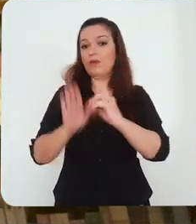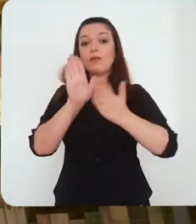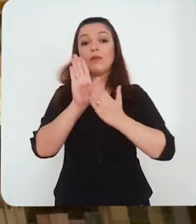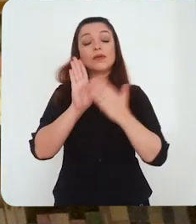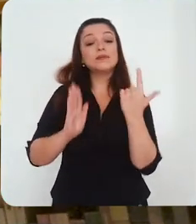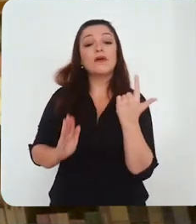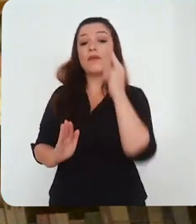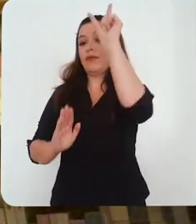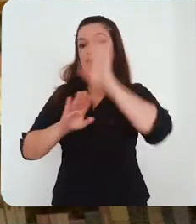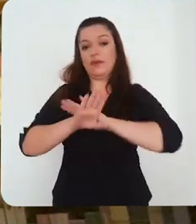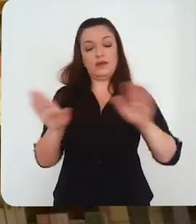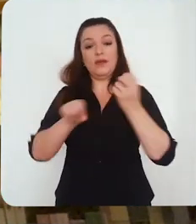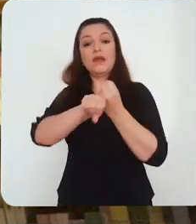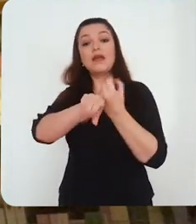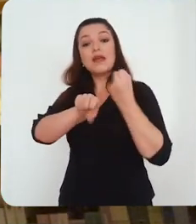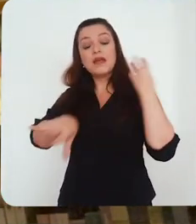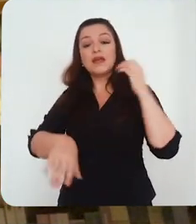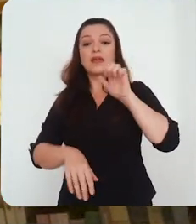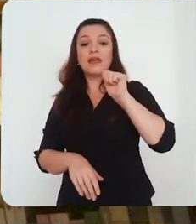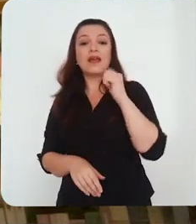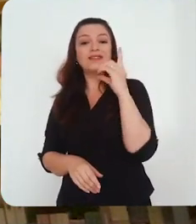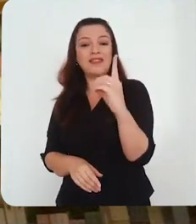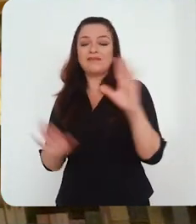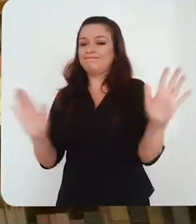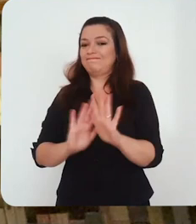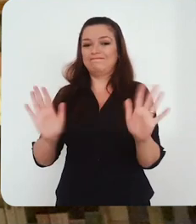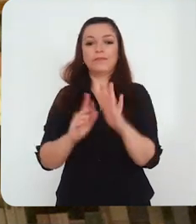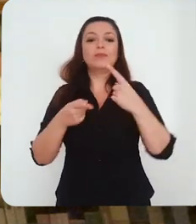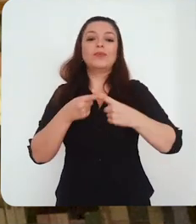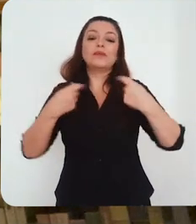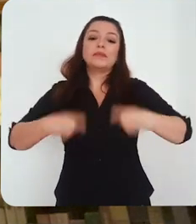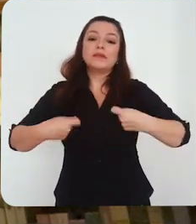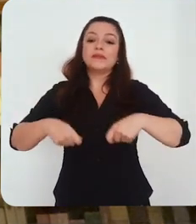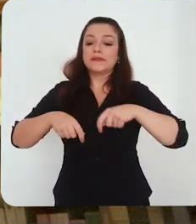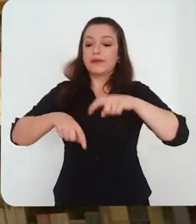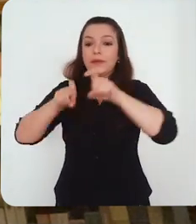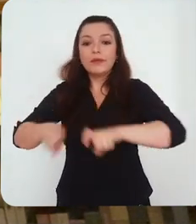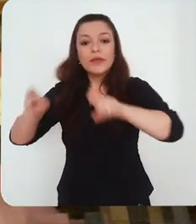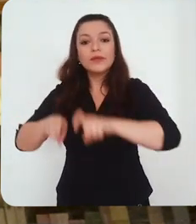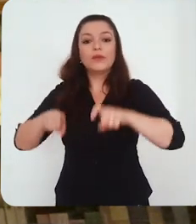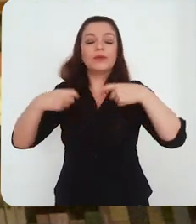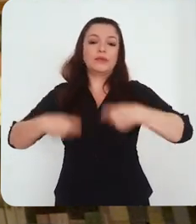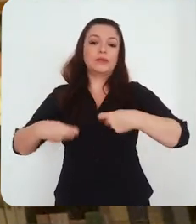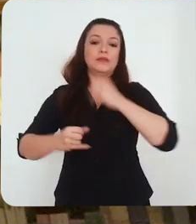não se trata de EAD, não se trata de alguma coisa que requeira necessariamente o acesso a equipamentos, a redes